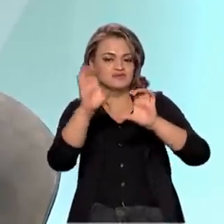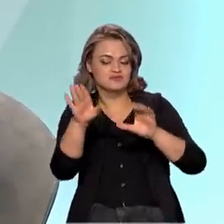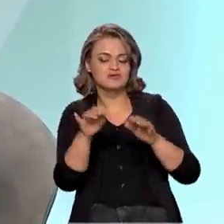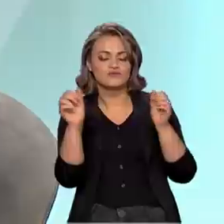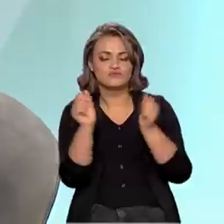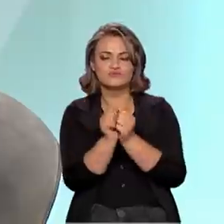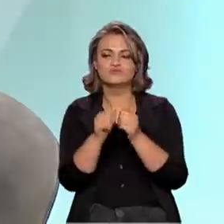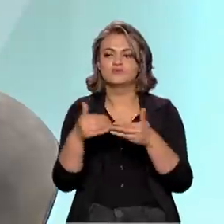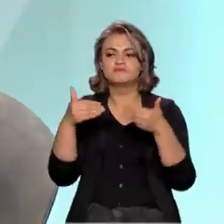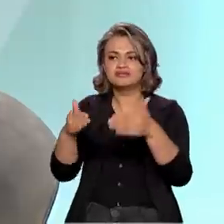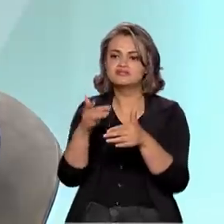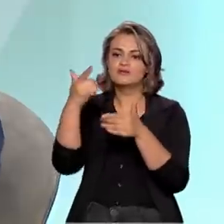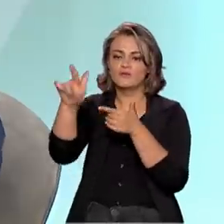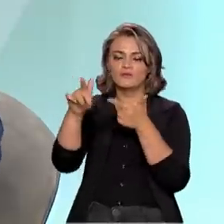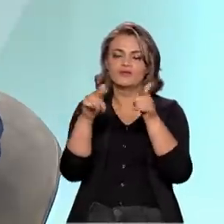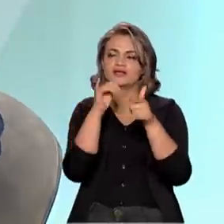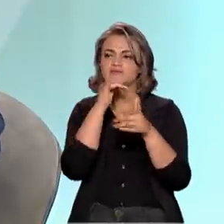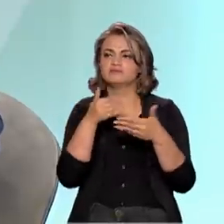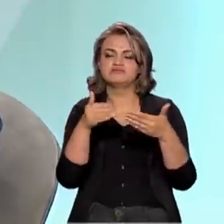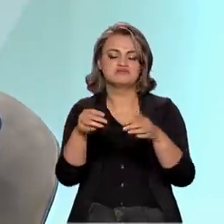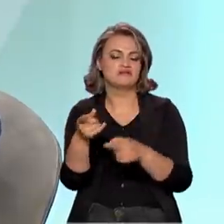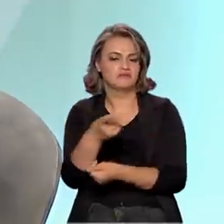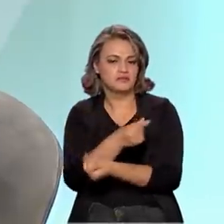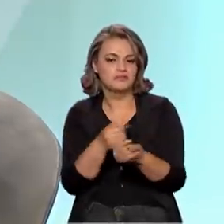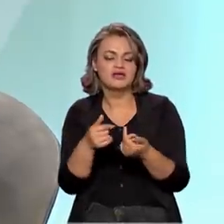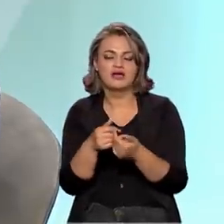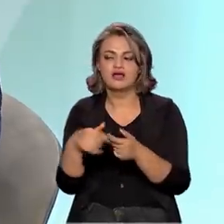associação com outros ministérios, como o Ministério da Economia,